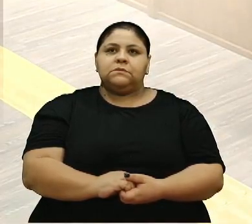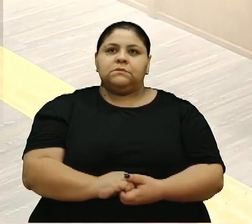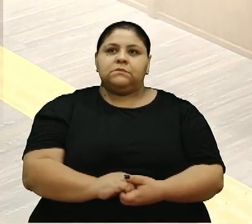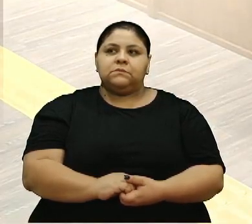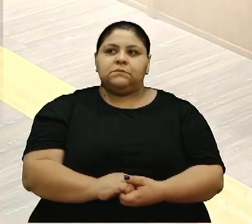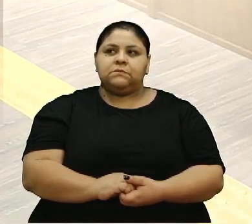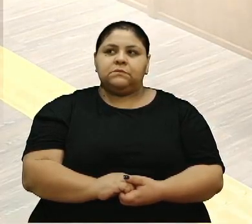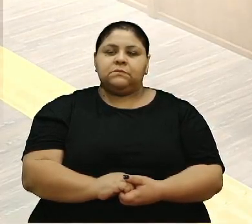Aplausos Aplausos Aplausos Aplausos